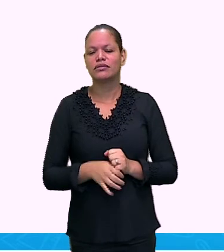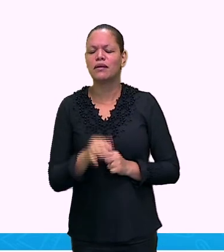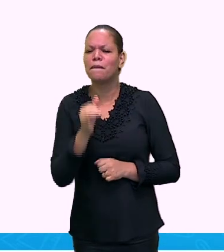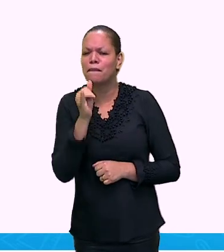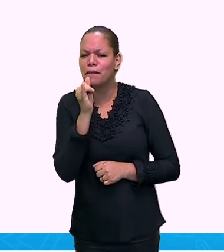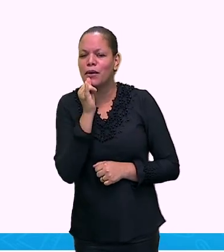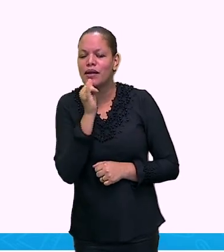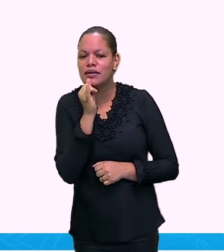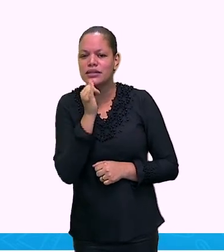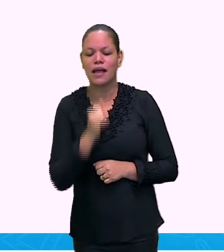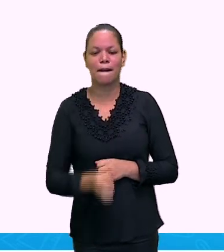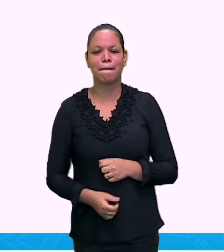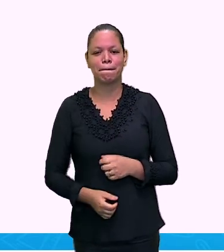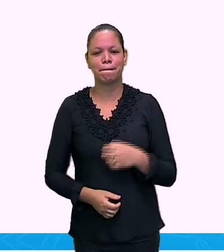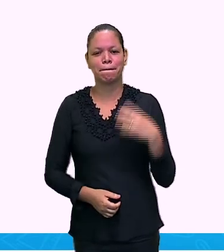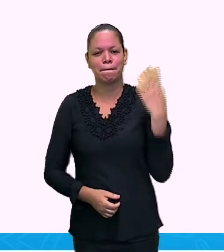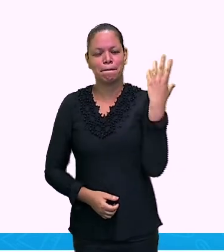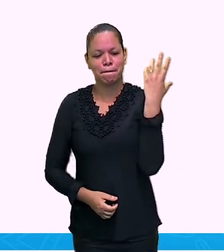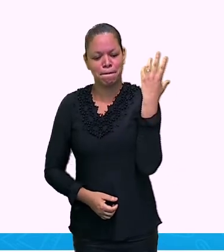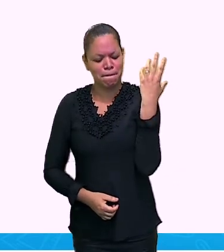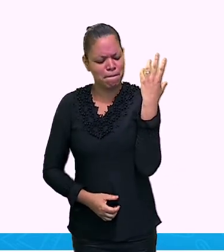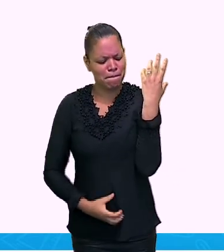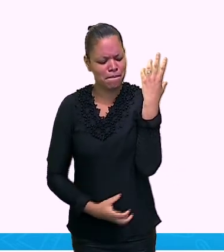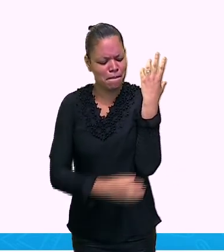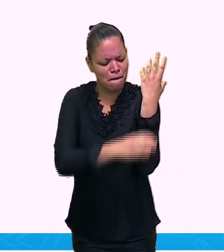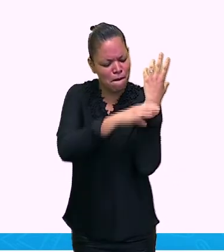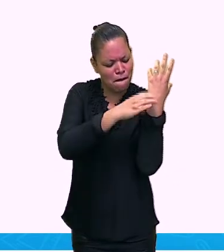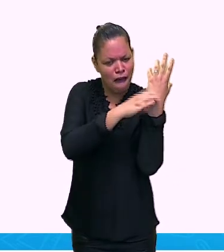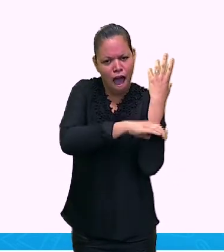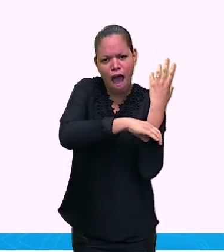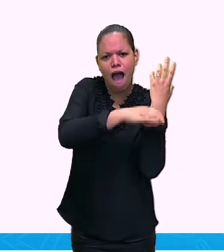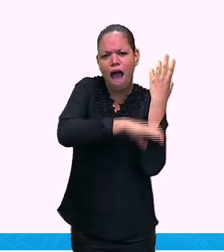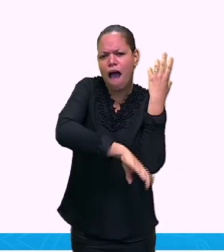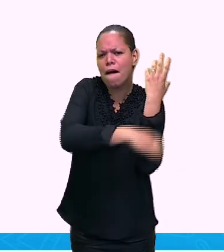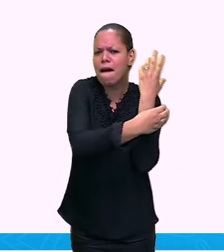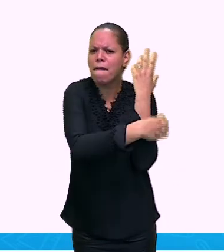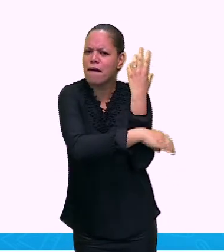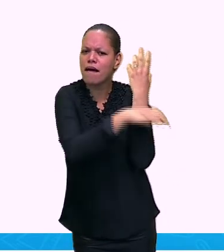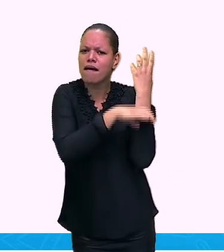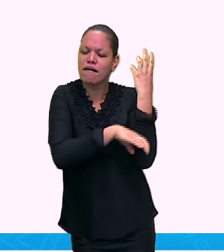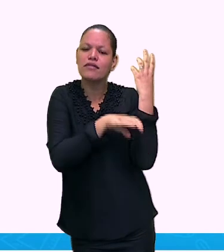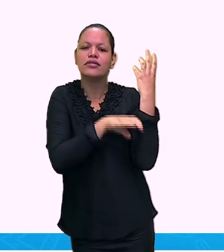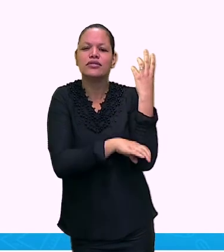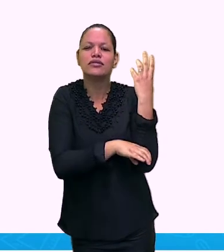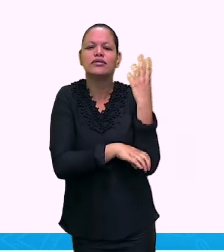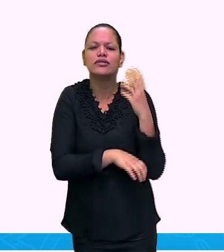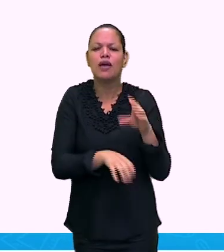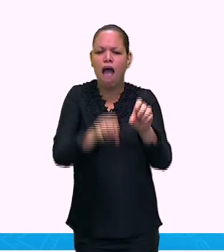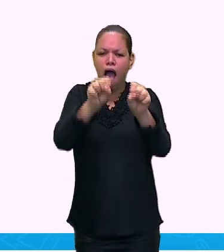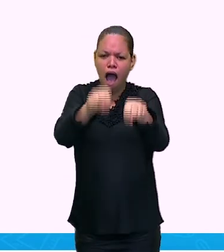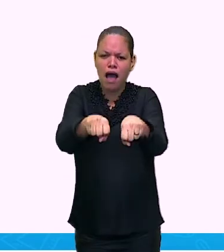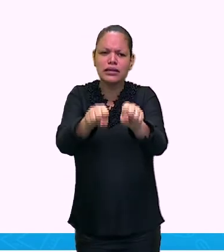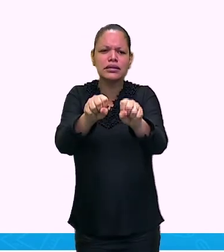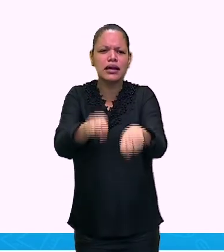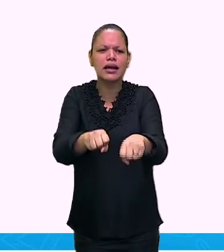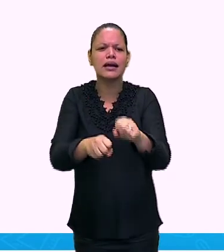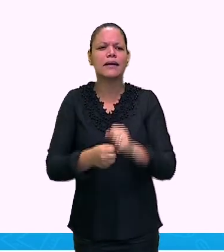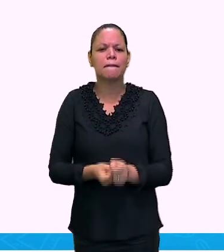frisei? Abacaxi. Açaí. Delícia. Amendoim.